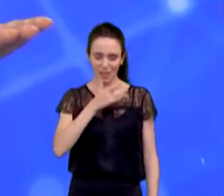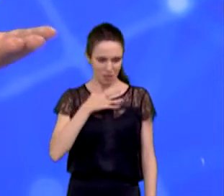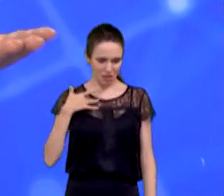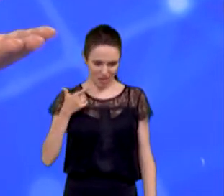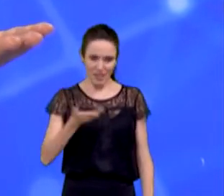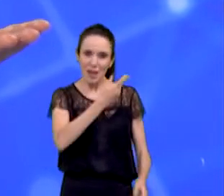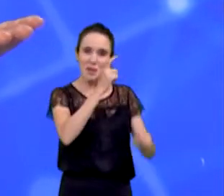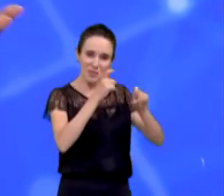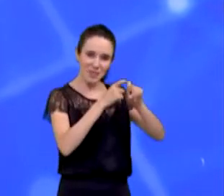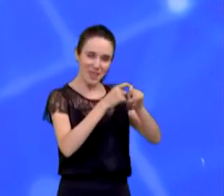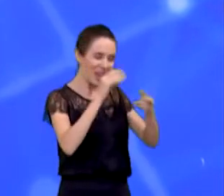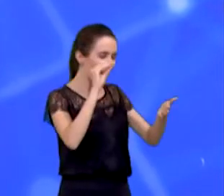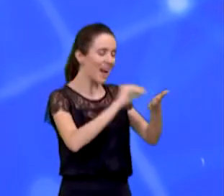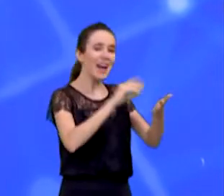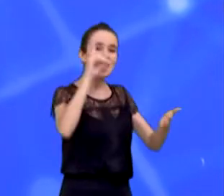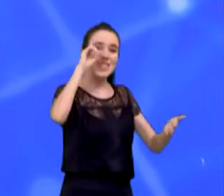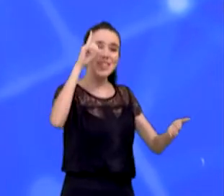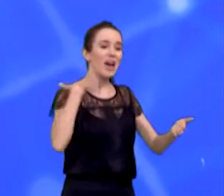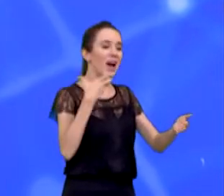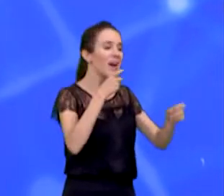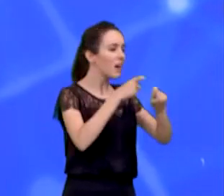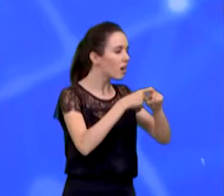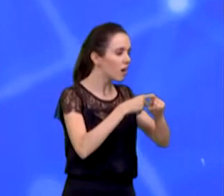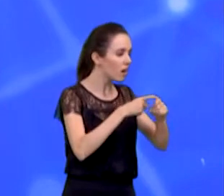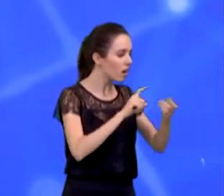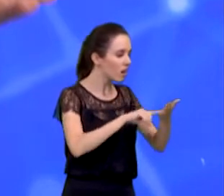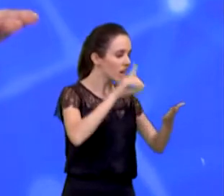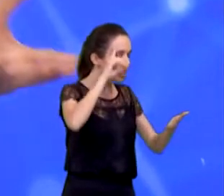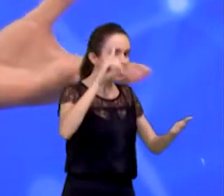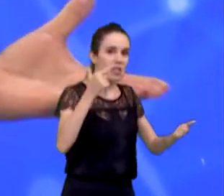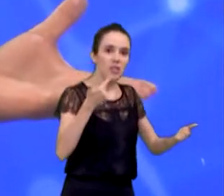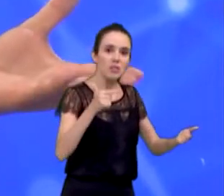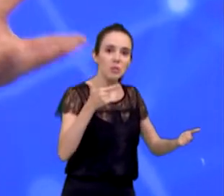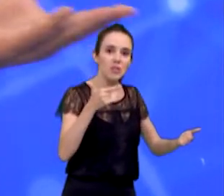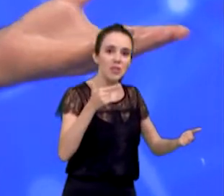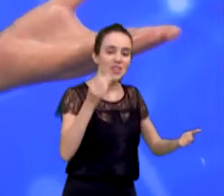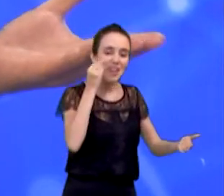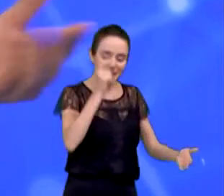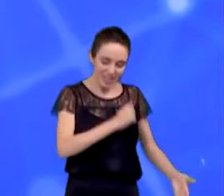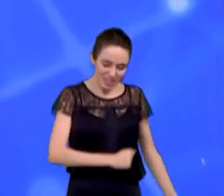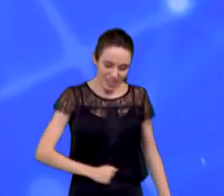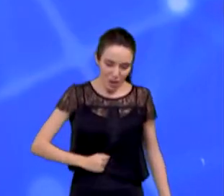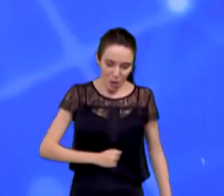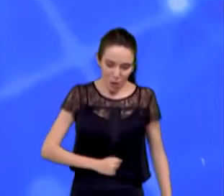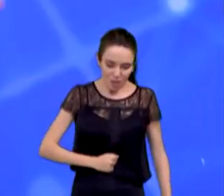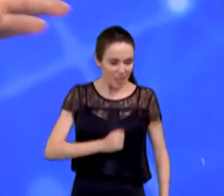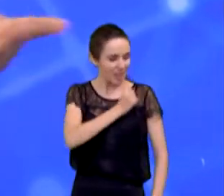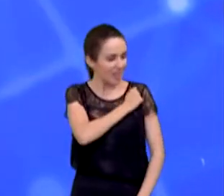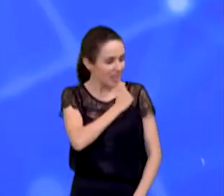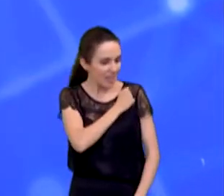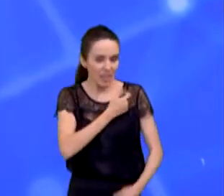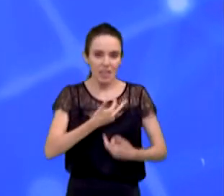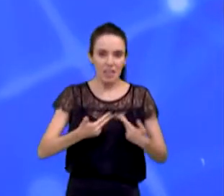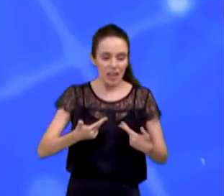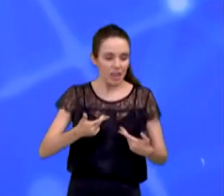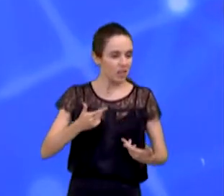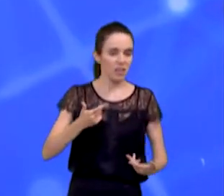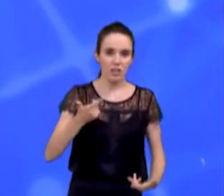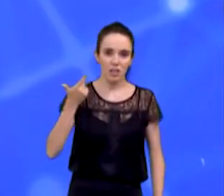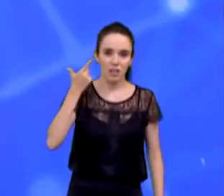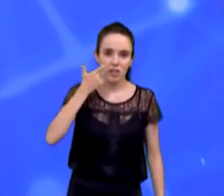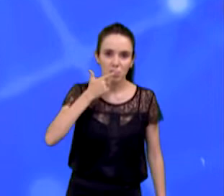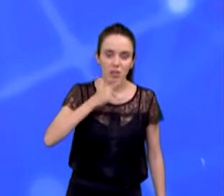ambulatório médico. Você não consegue. Vai fazer um ultrassom pela prefeitura. Você não consegue. Vai fazer um teste ergométrico pela